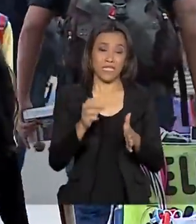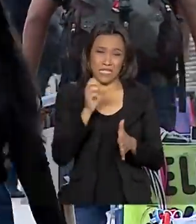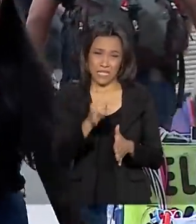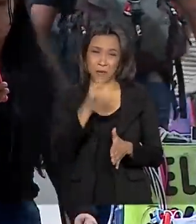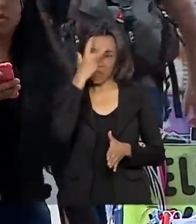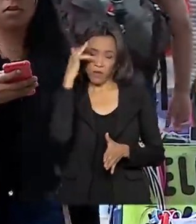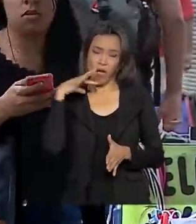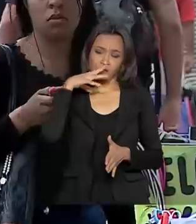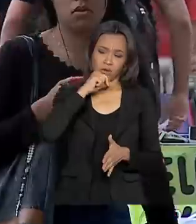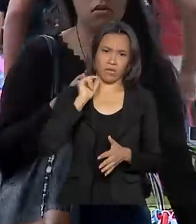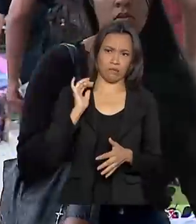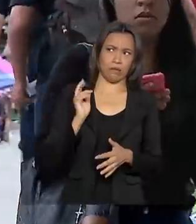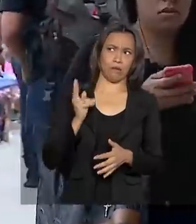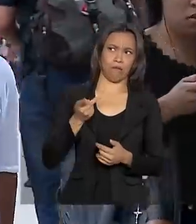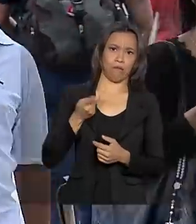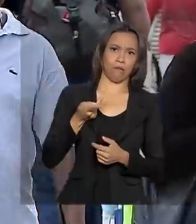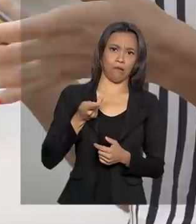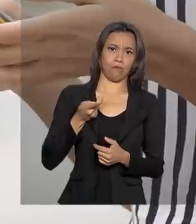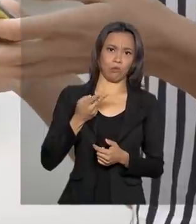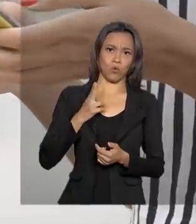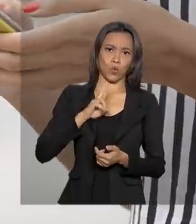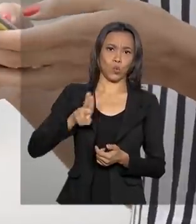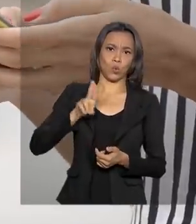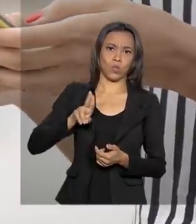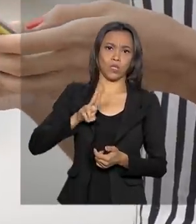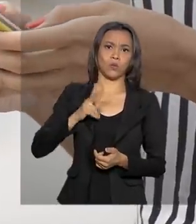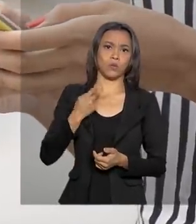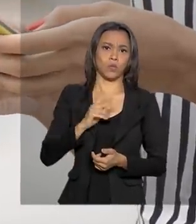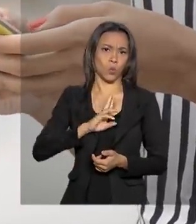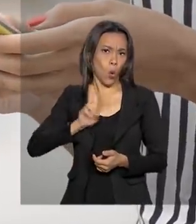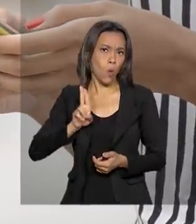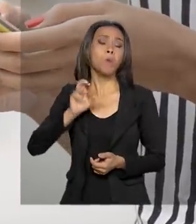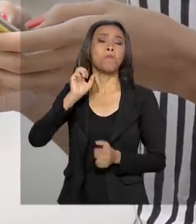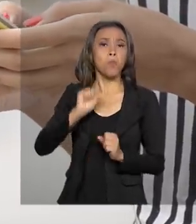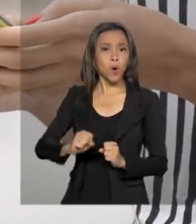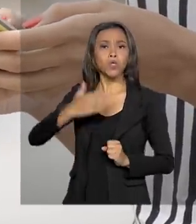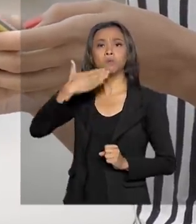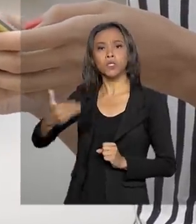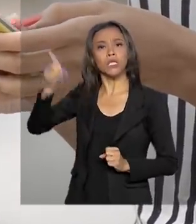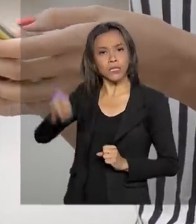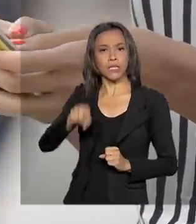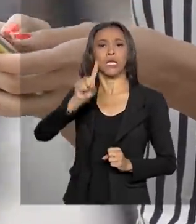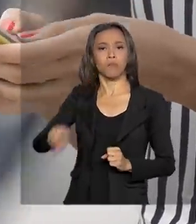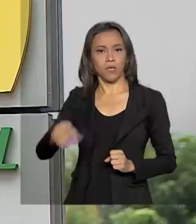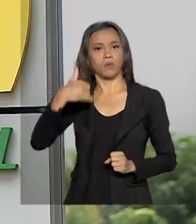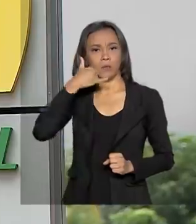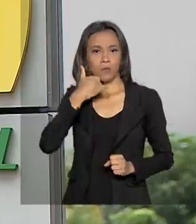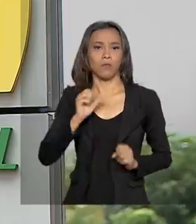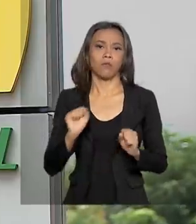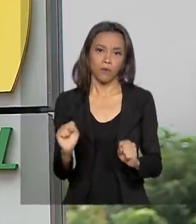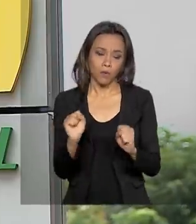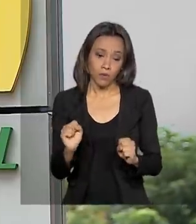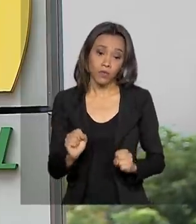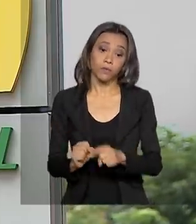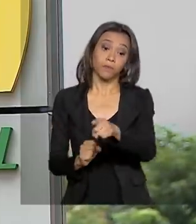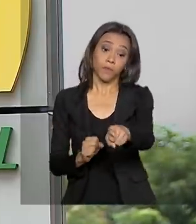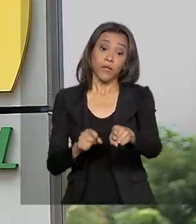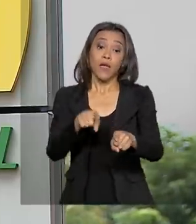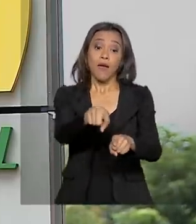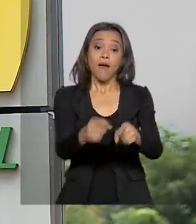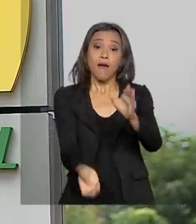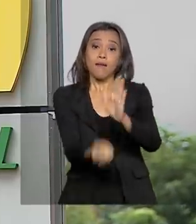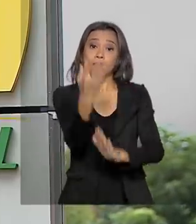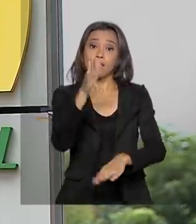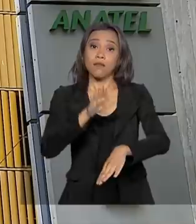irregularidades envolvendo o seu nome, ele pode pedir o cancelamento imediato da linha. A Anatel criou um